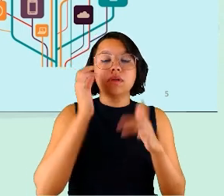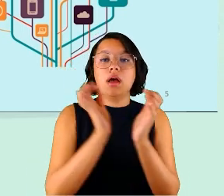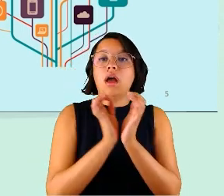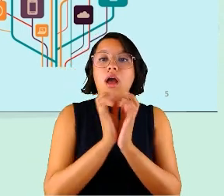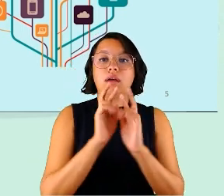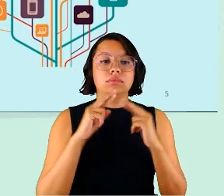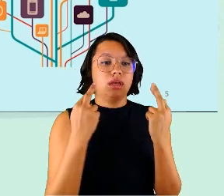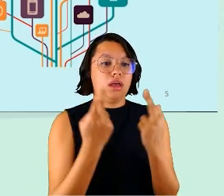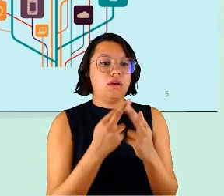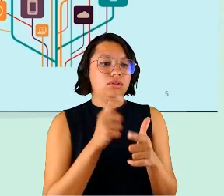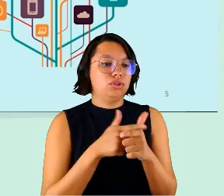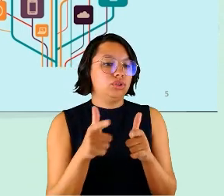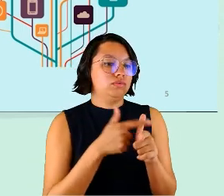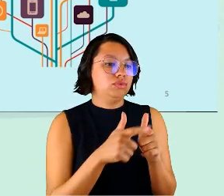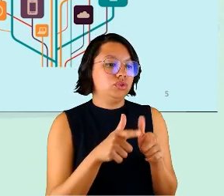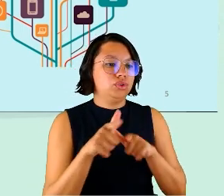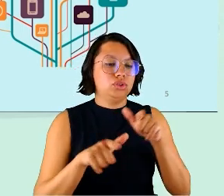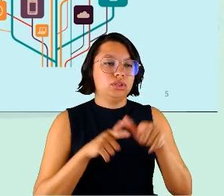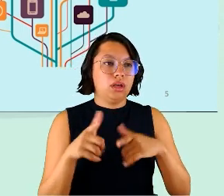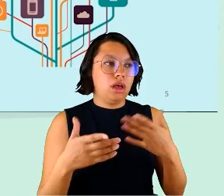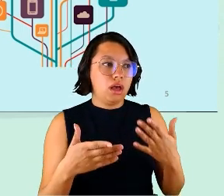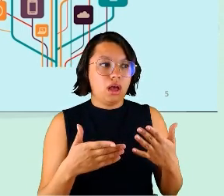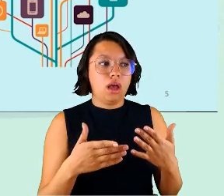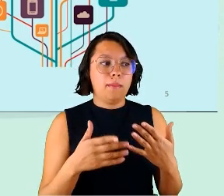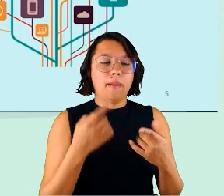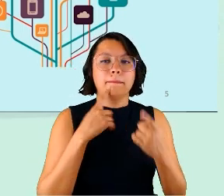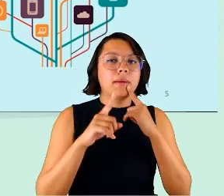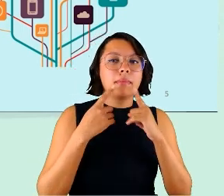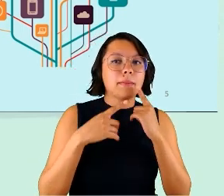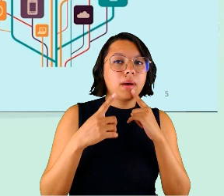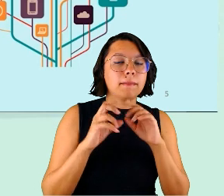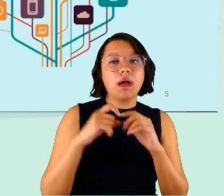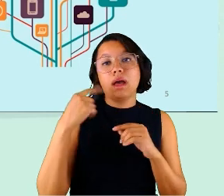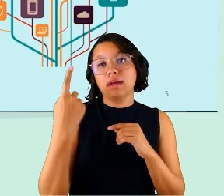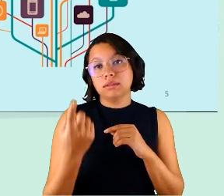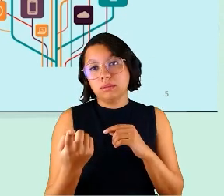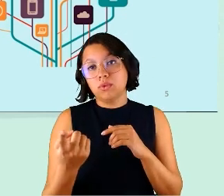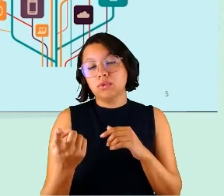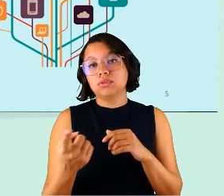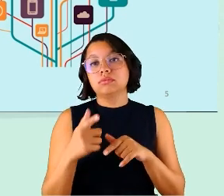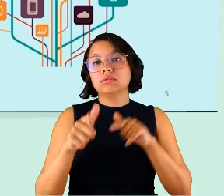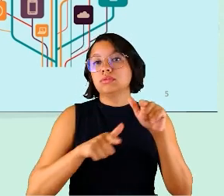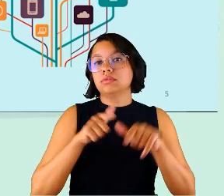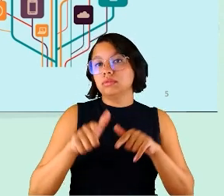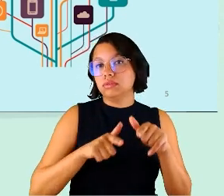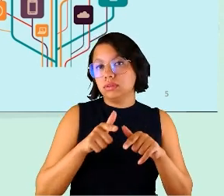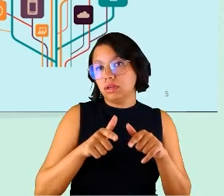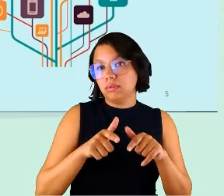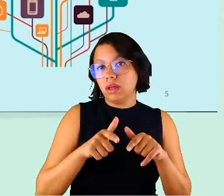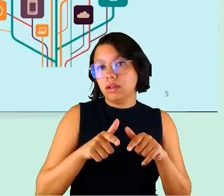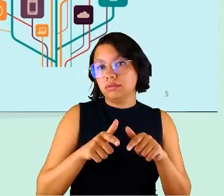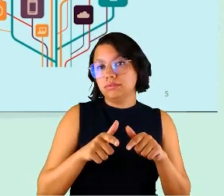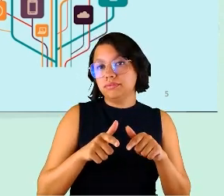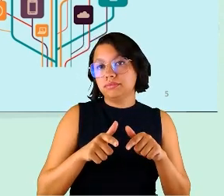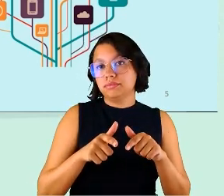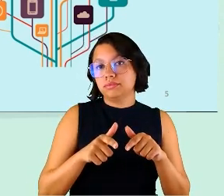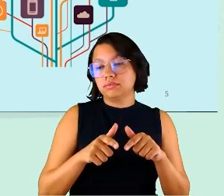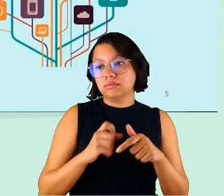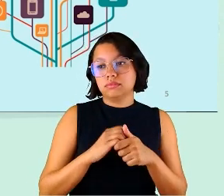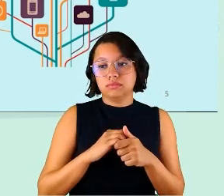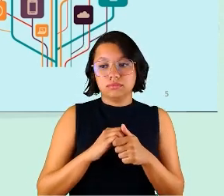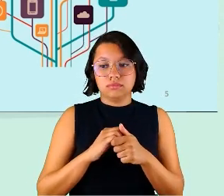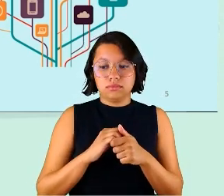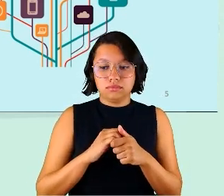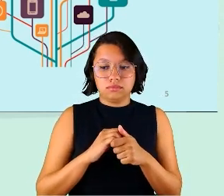equipe se reunia, dividia tarefas, discutia essas tarefas e depois havia o trabalho, o trabalho